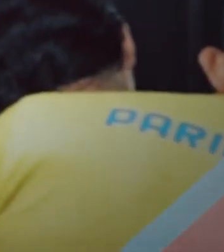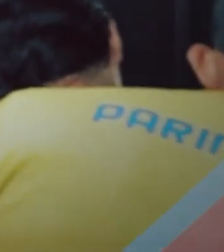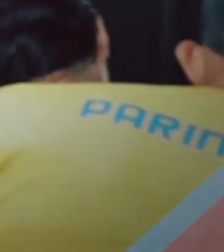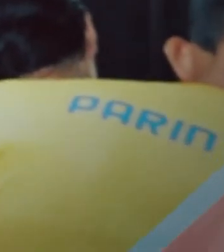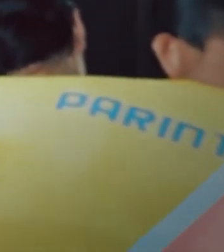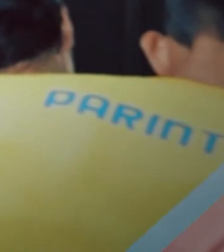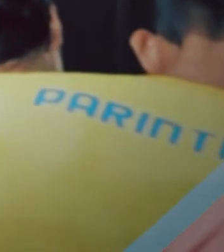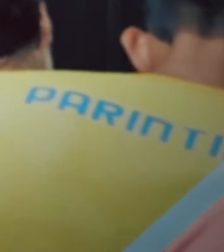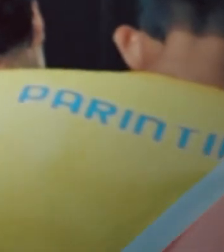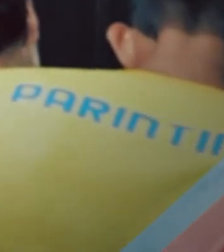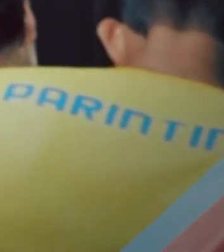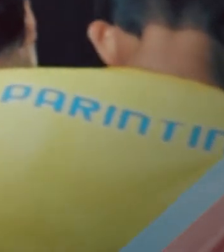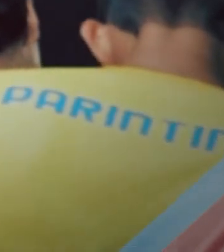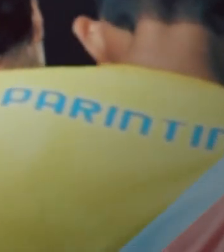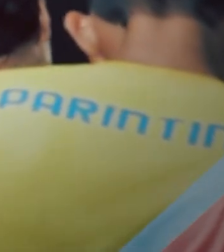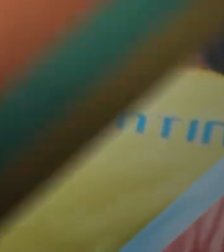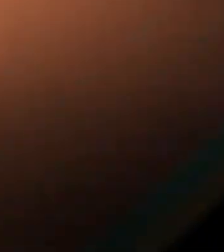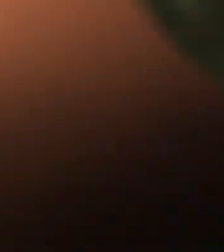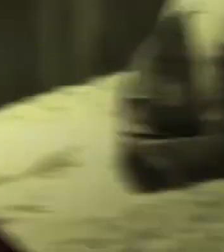Tchau. Tchau. Tchau.